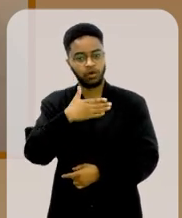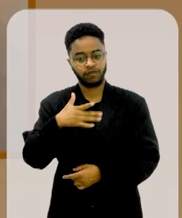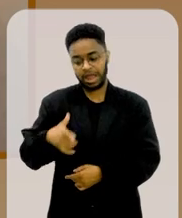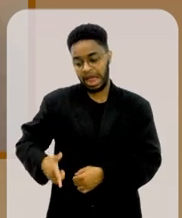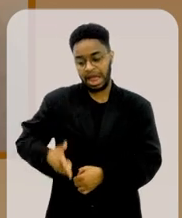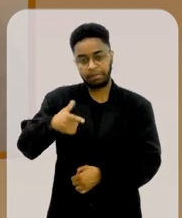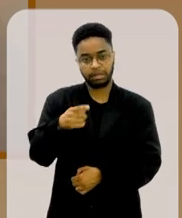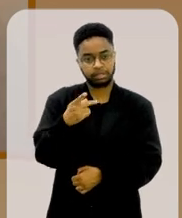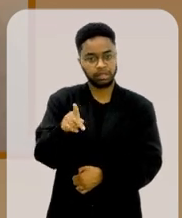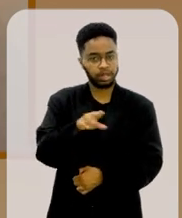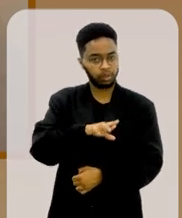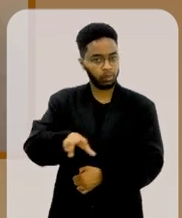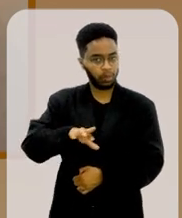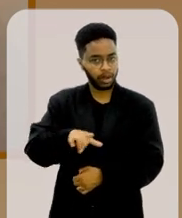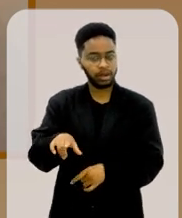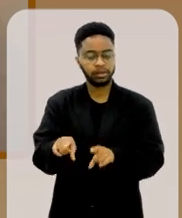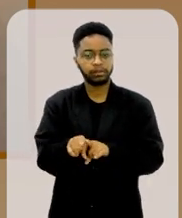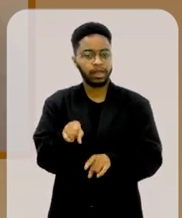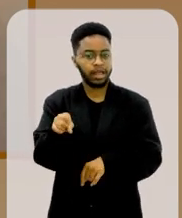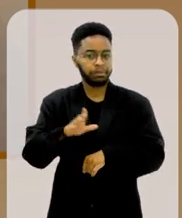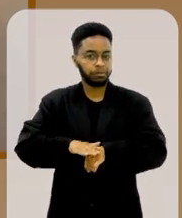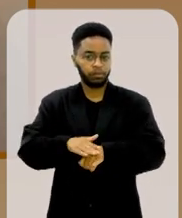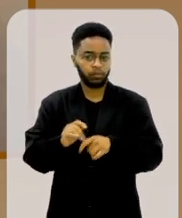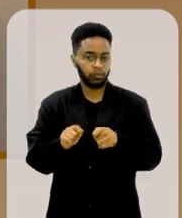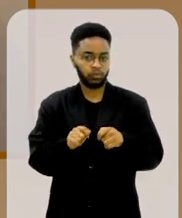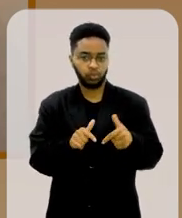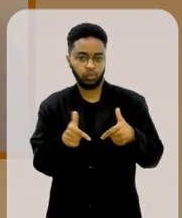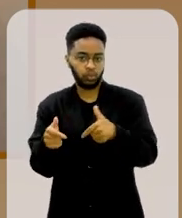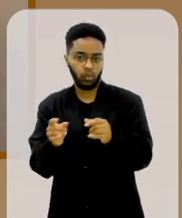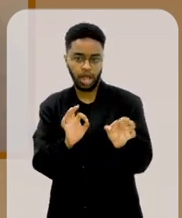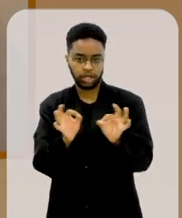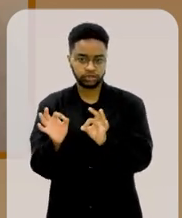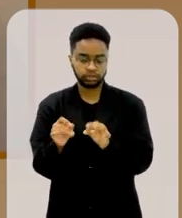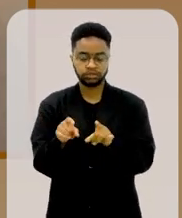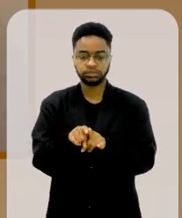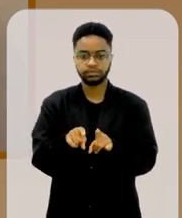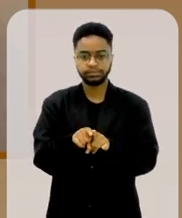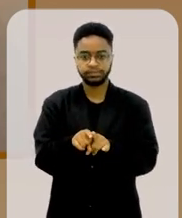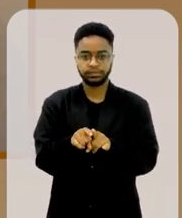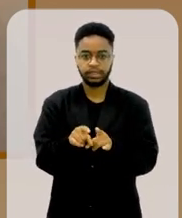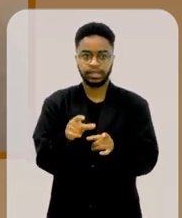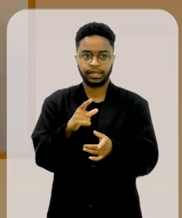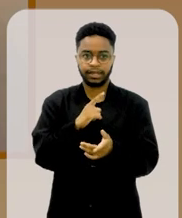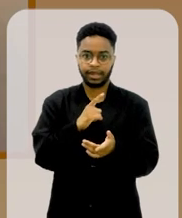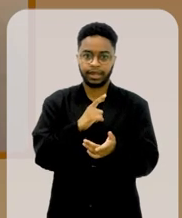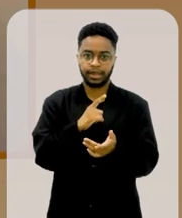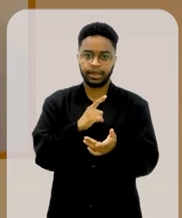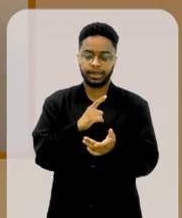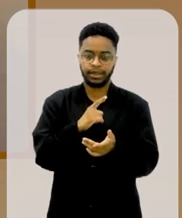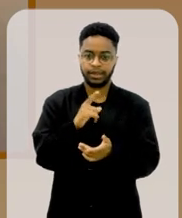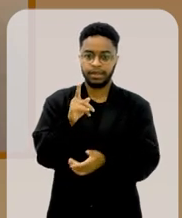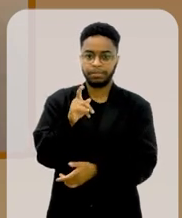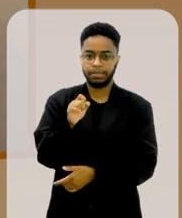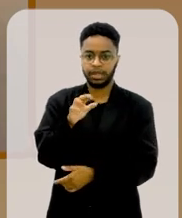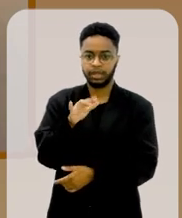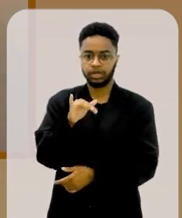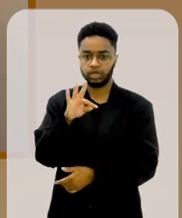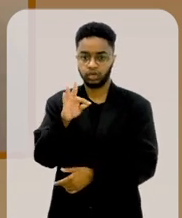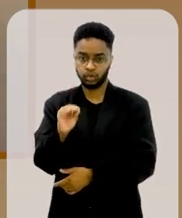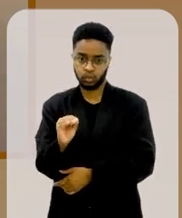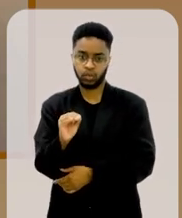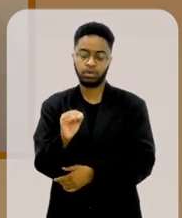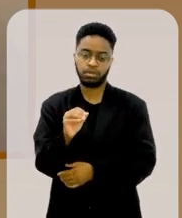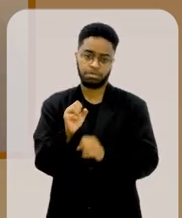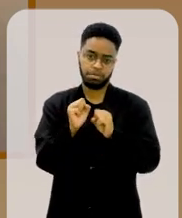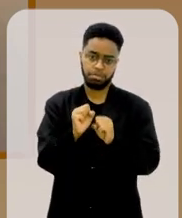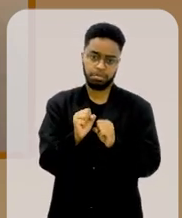arma não pertencia a ele, que não foi ele que fez isso e tem, enfim, peritos que podem falar